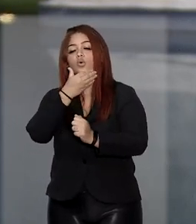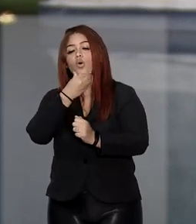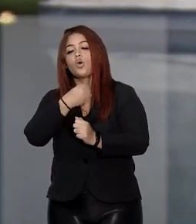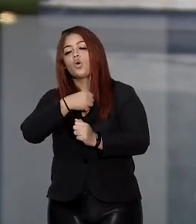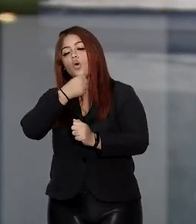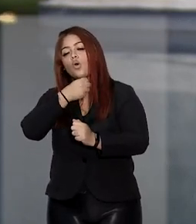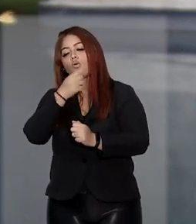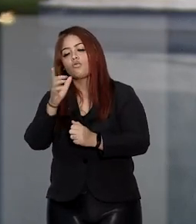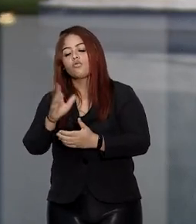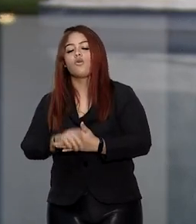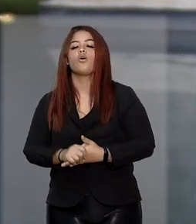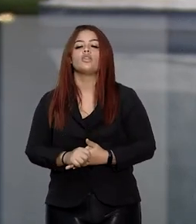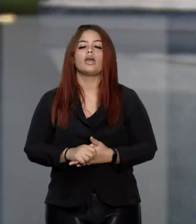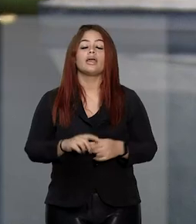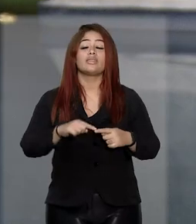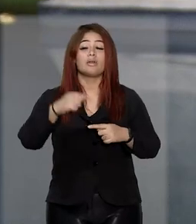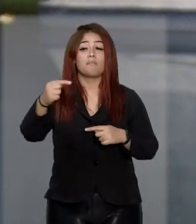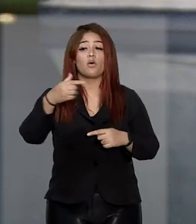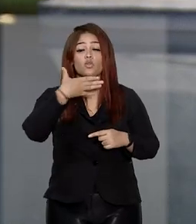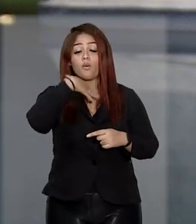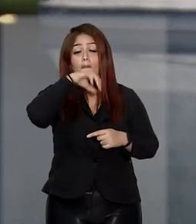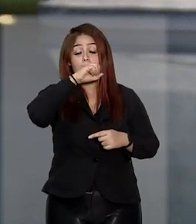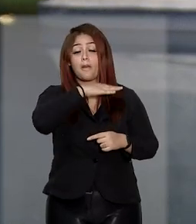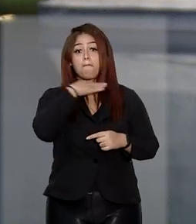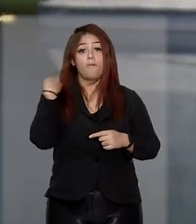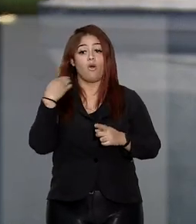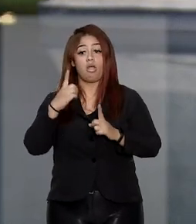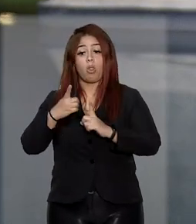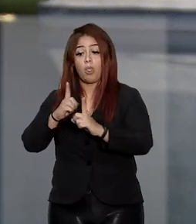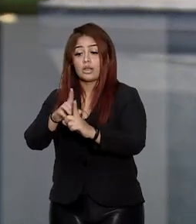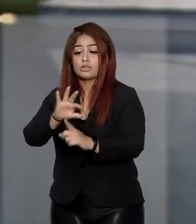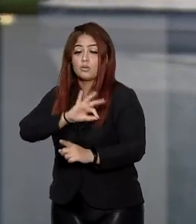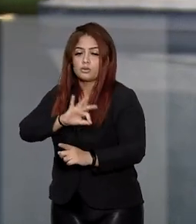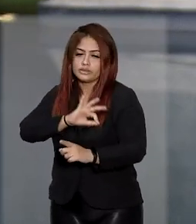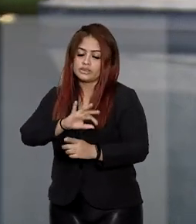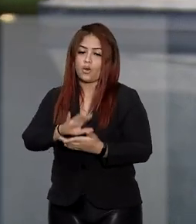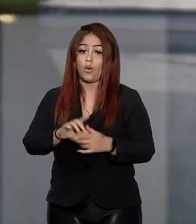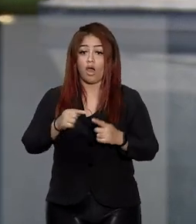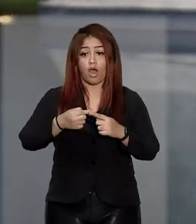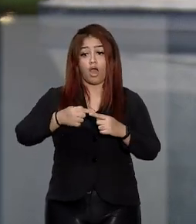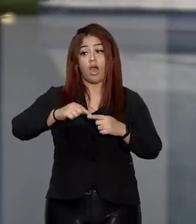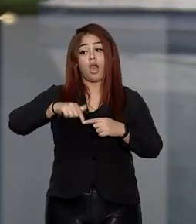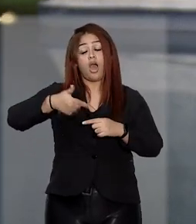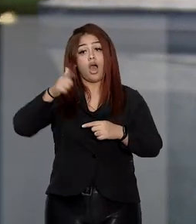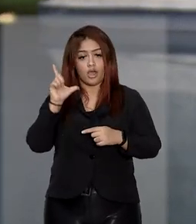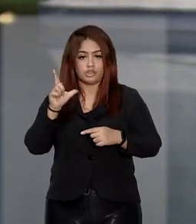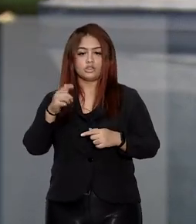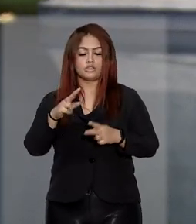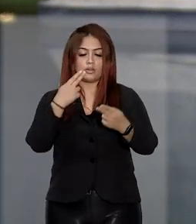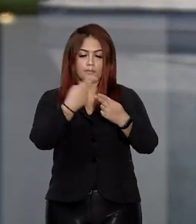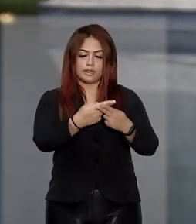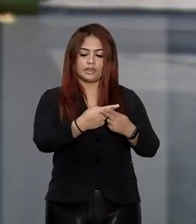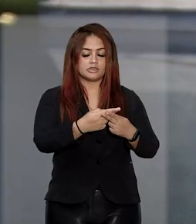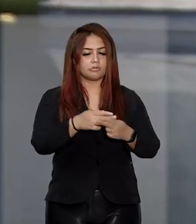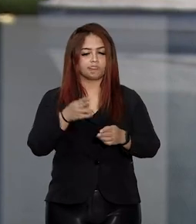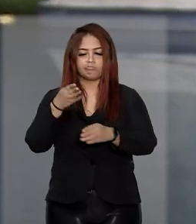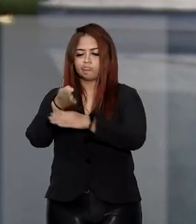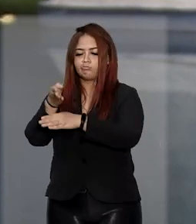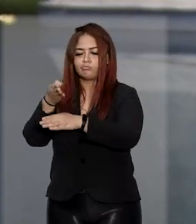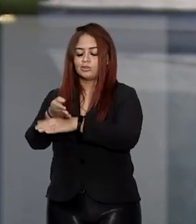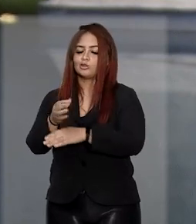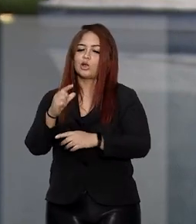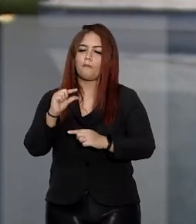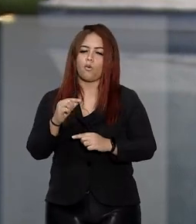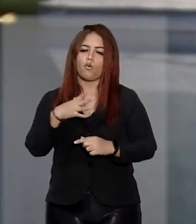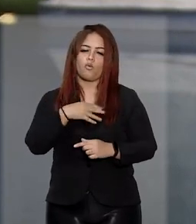pai ser morto numa perseguição policial. Além disso, antes de ser presa, fez poucas visitas ao filho. O Tribunal de Justiça